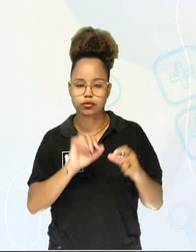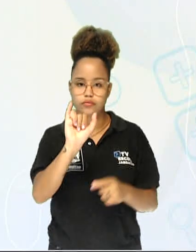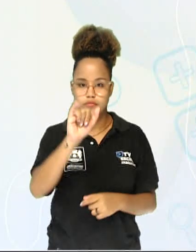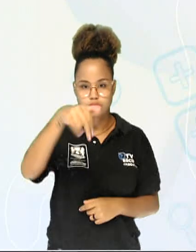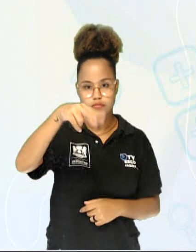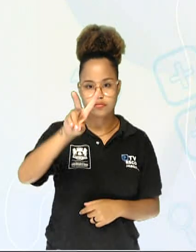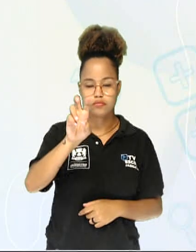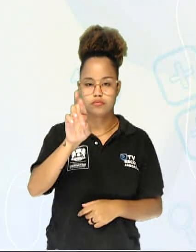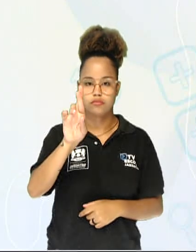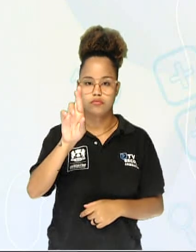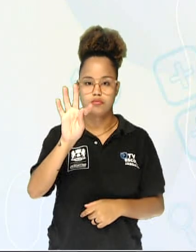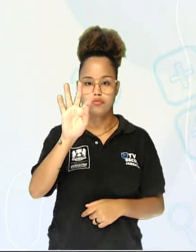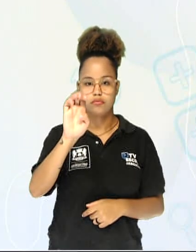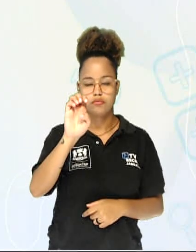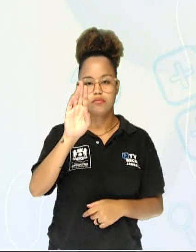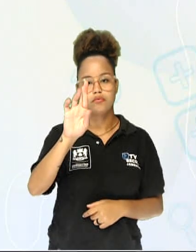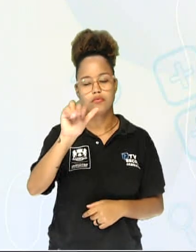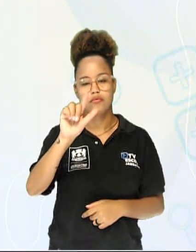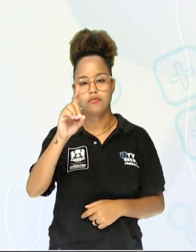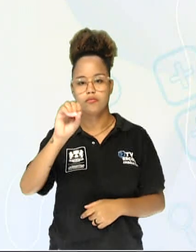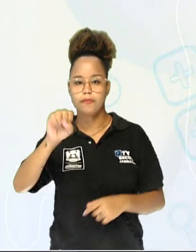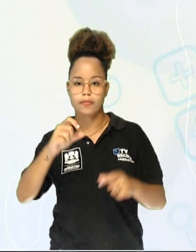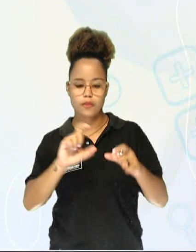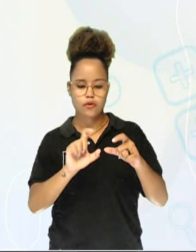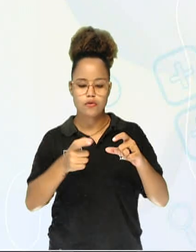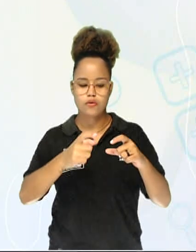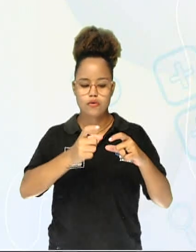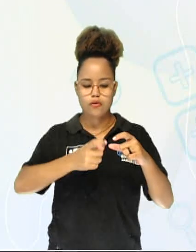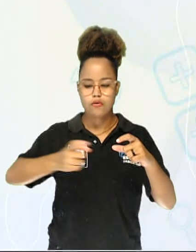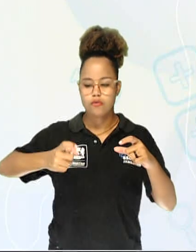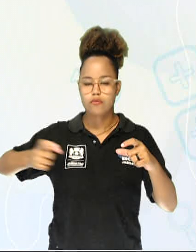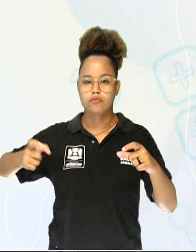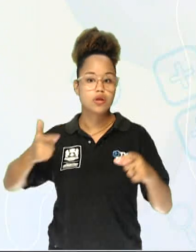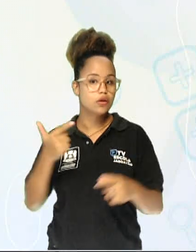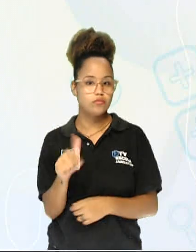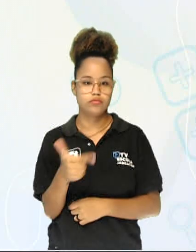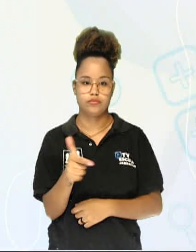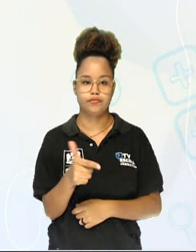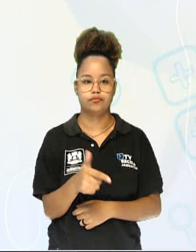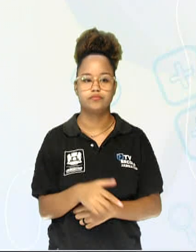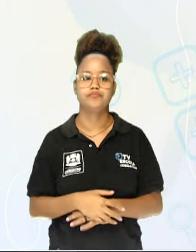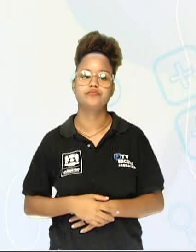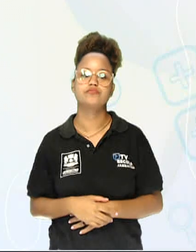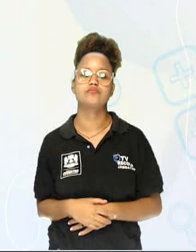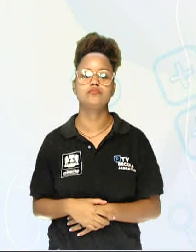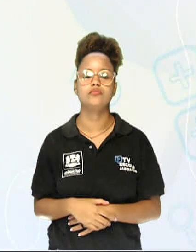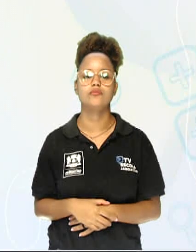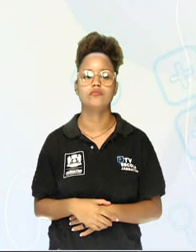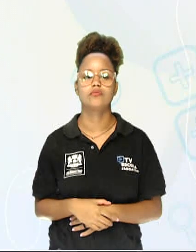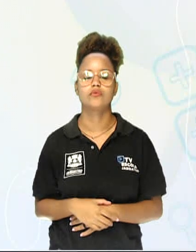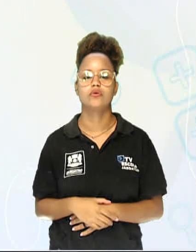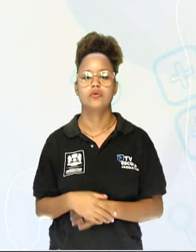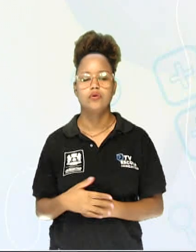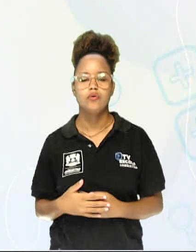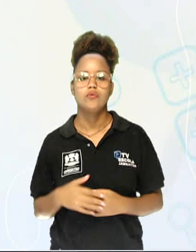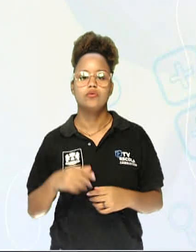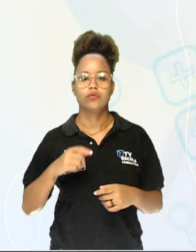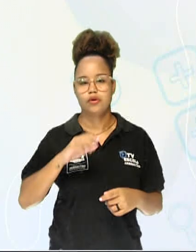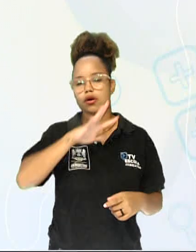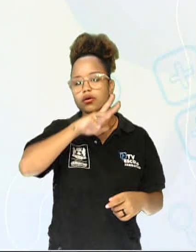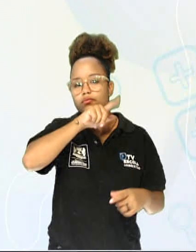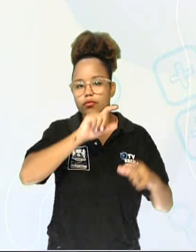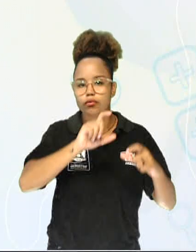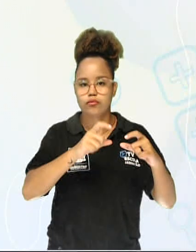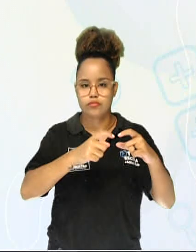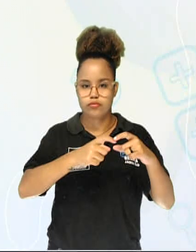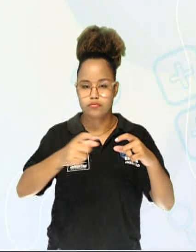possuem coluna vertebral. Vamos conhecer um pouquinho mais de suas características. Olha só. Os animais vertebrados, ele